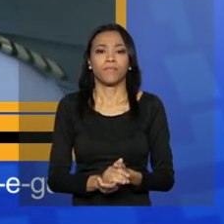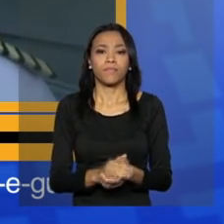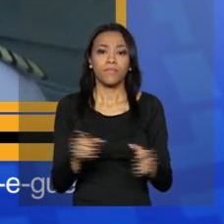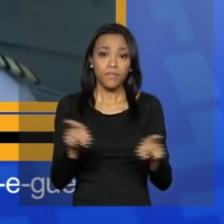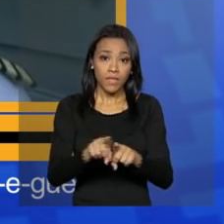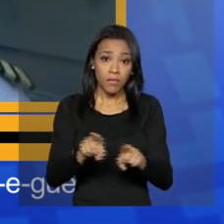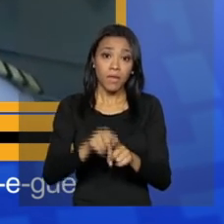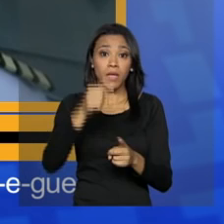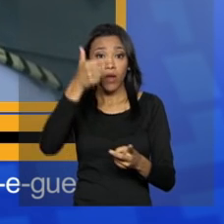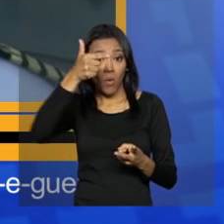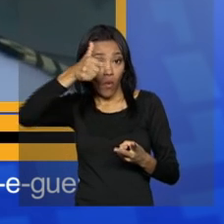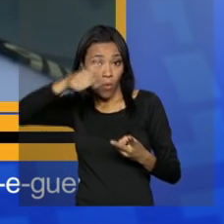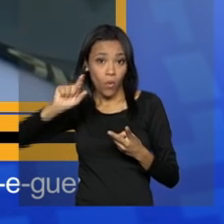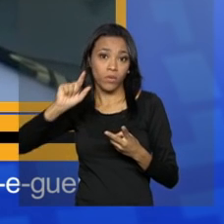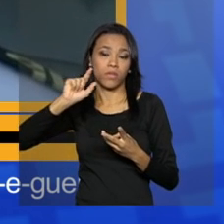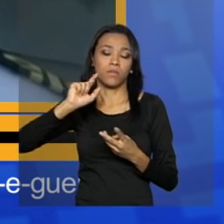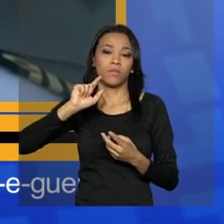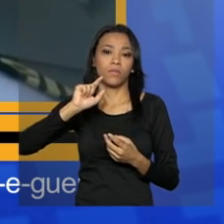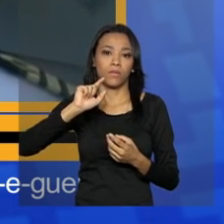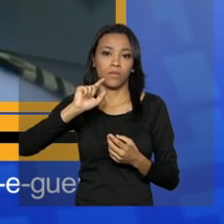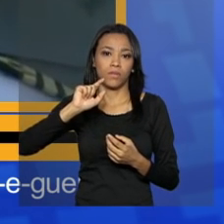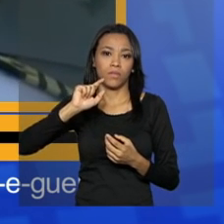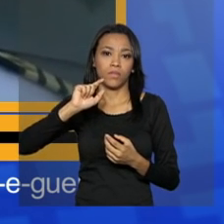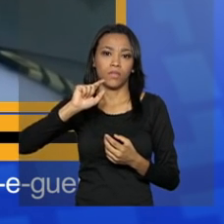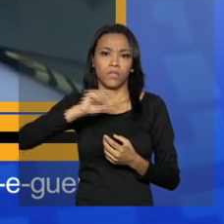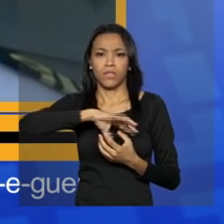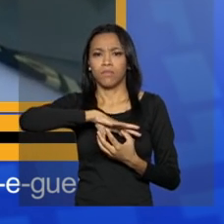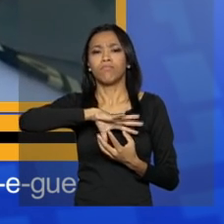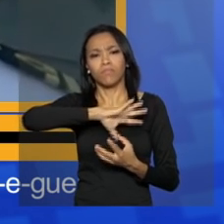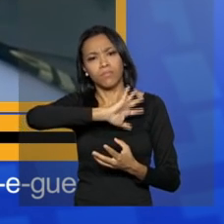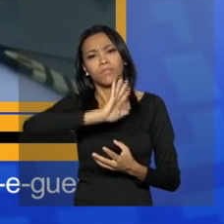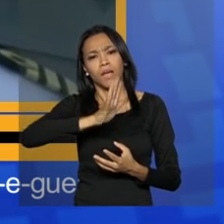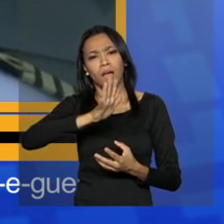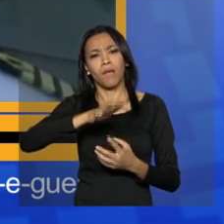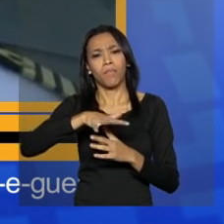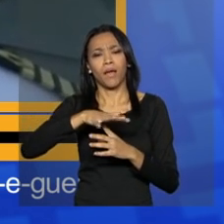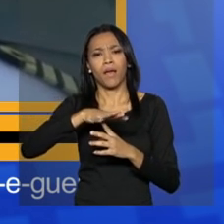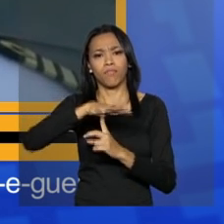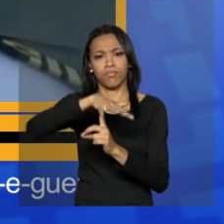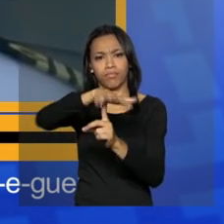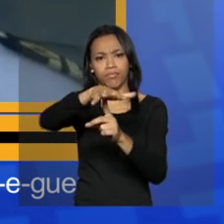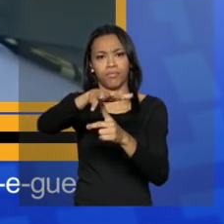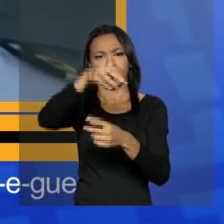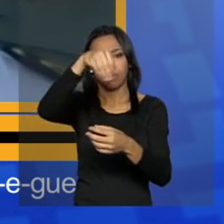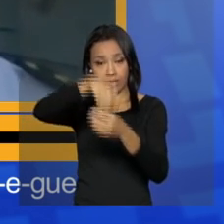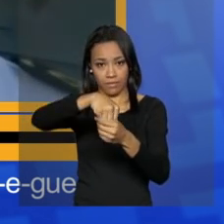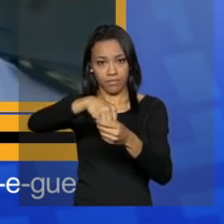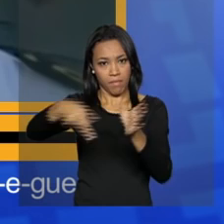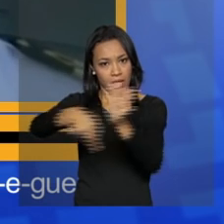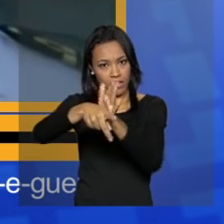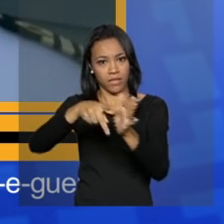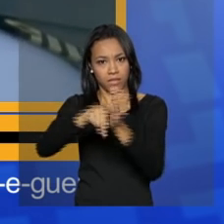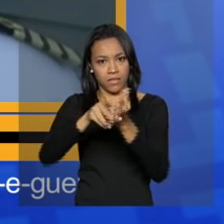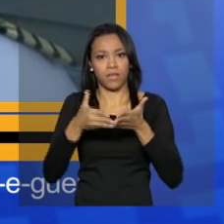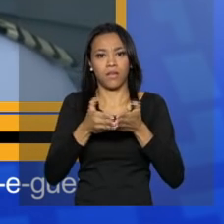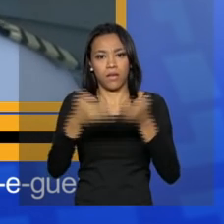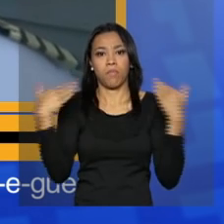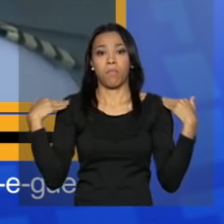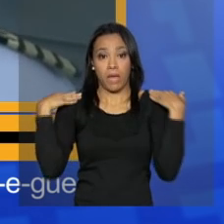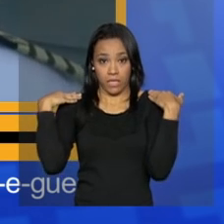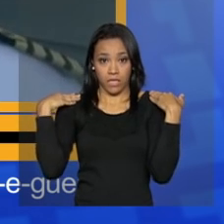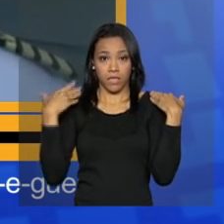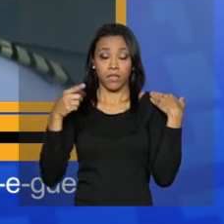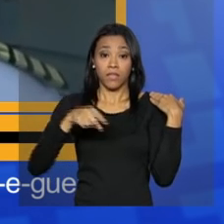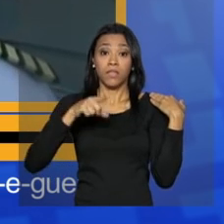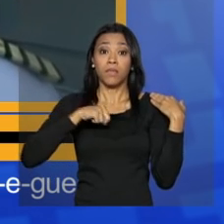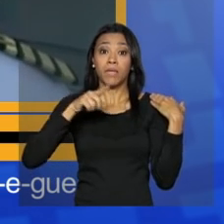mais uma aeronave, podendo operar com todas as aeronaves da Marinha do Brasil. Além disso, também possui um grande